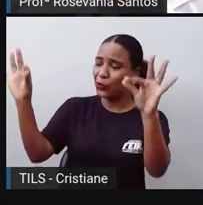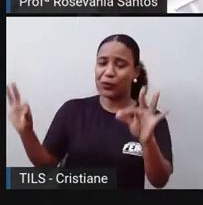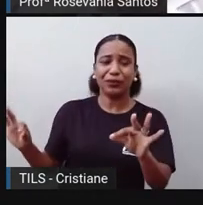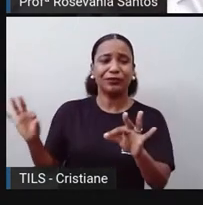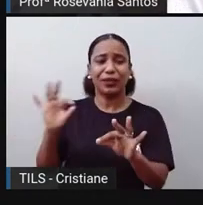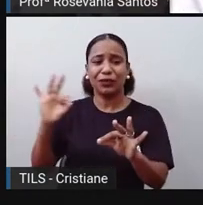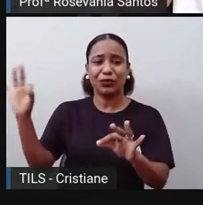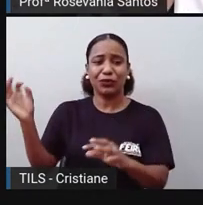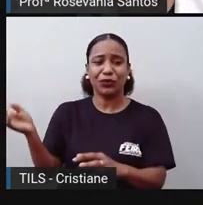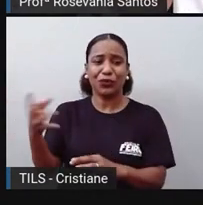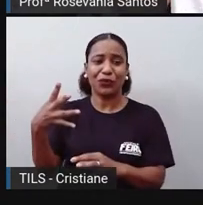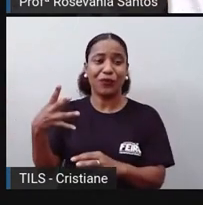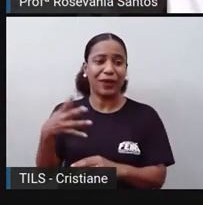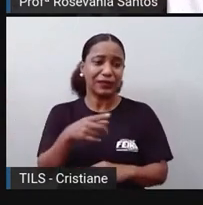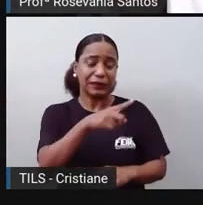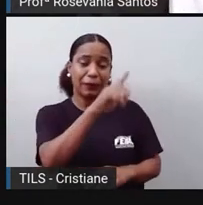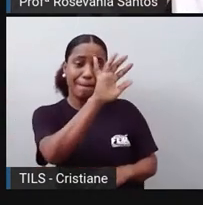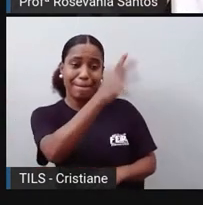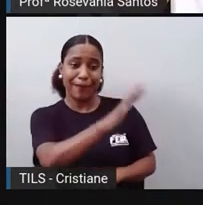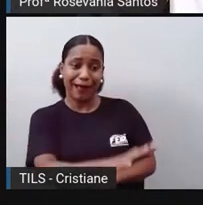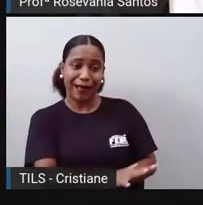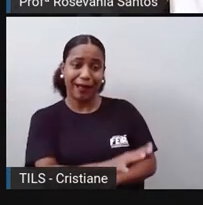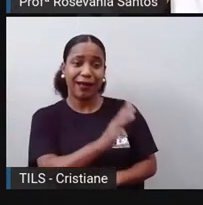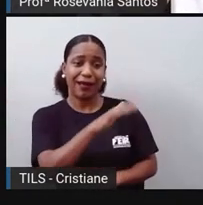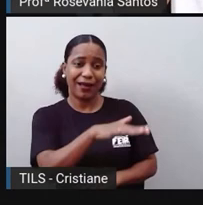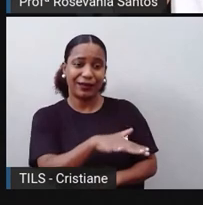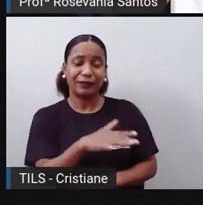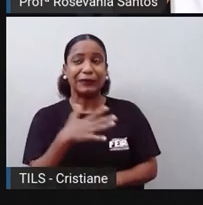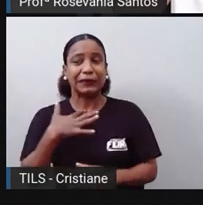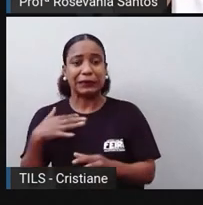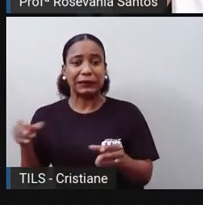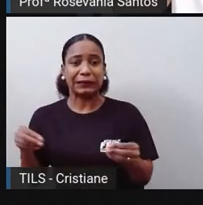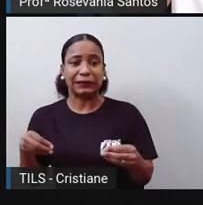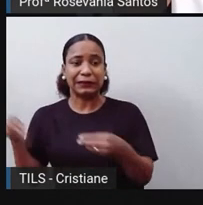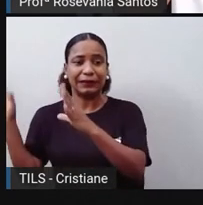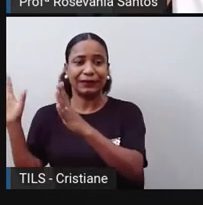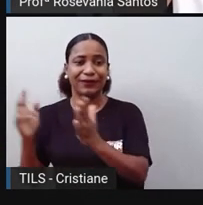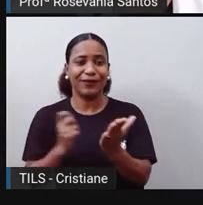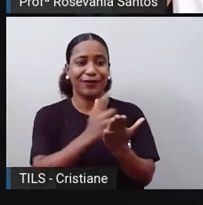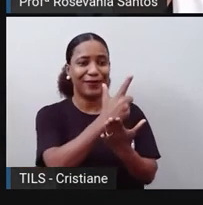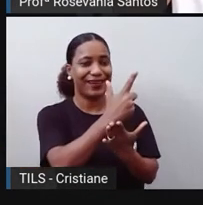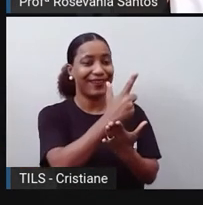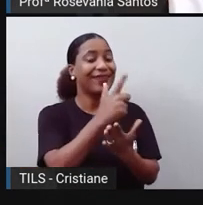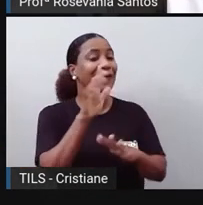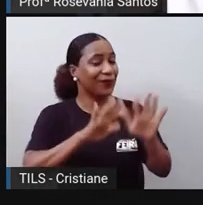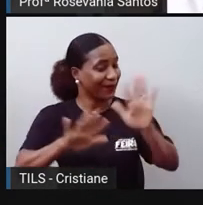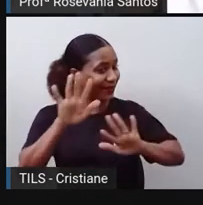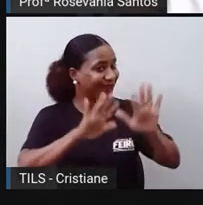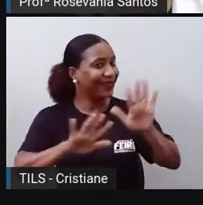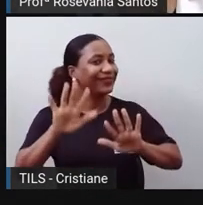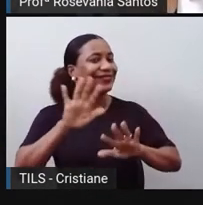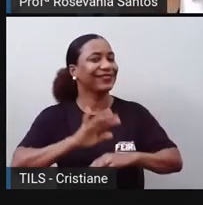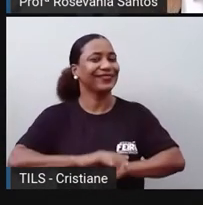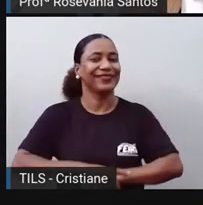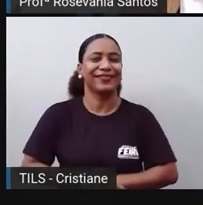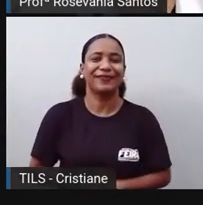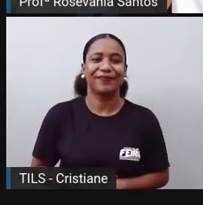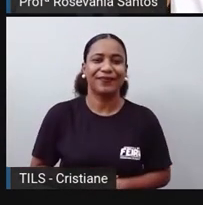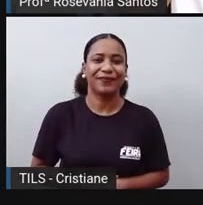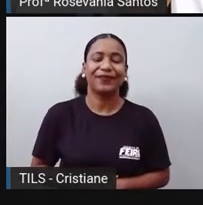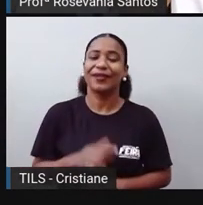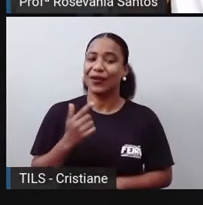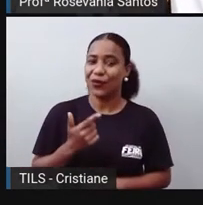promoção, mas essas armadilhas têm que ficar alerta. Então, outro